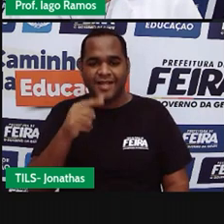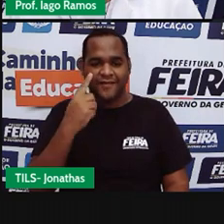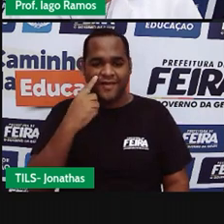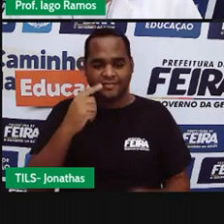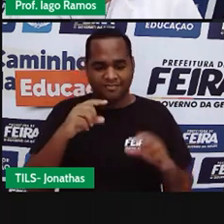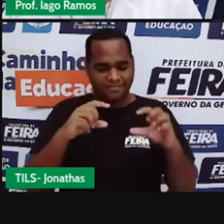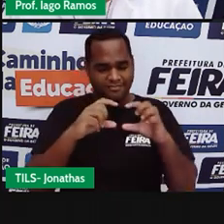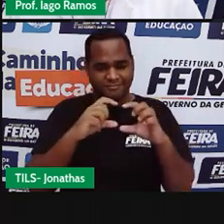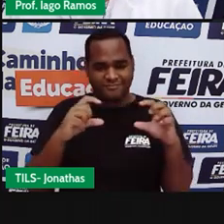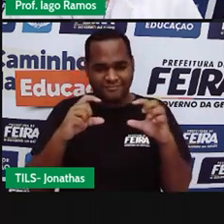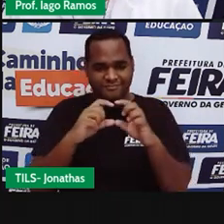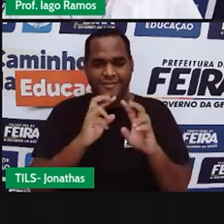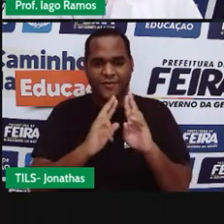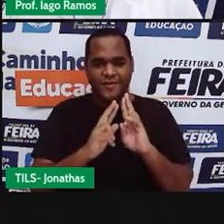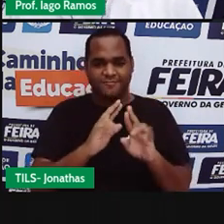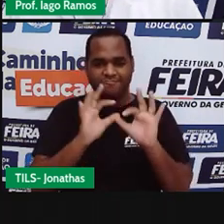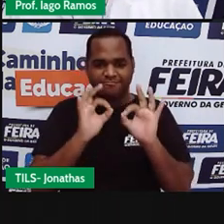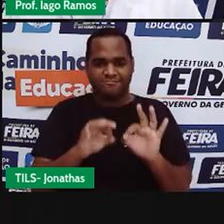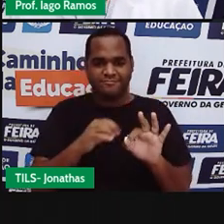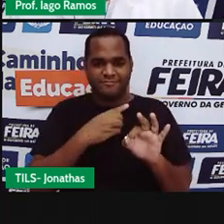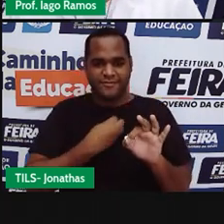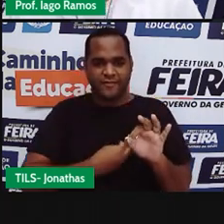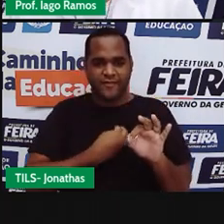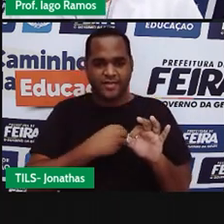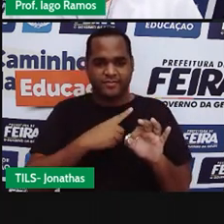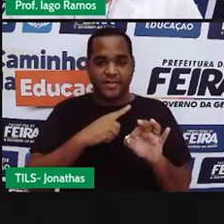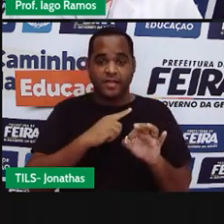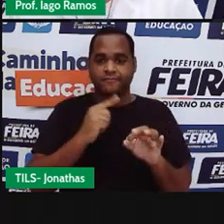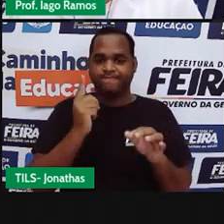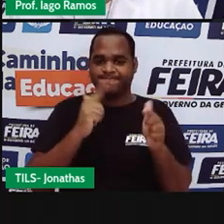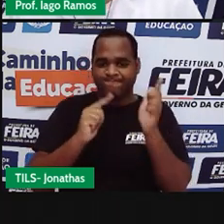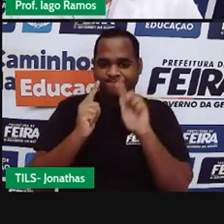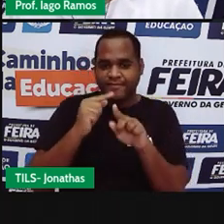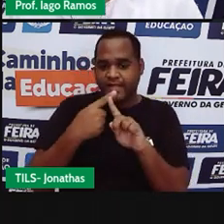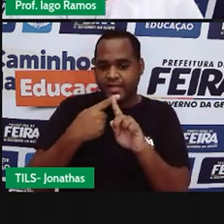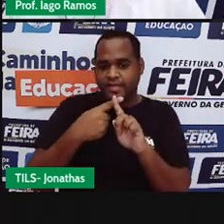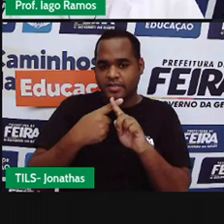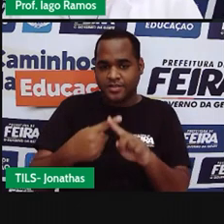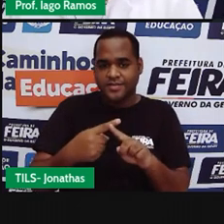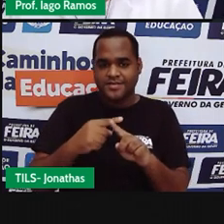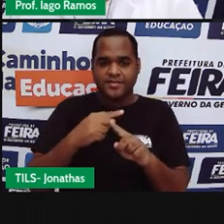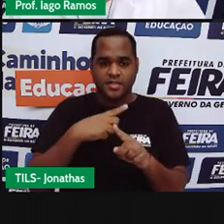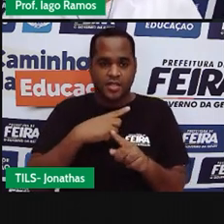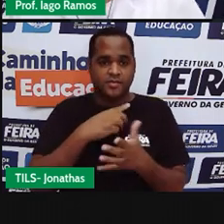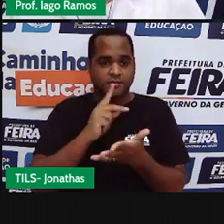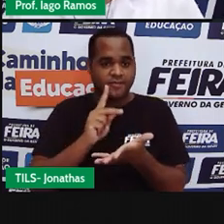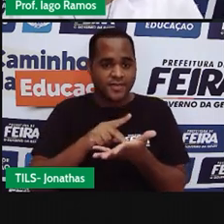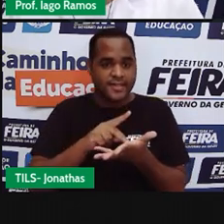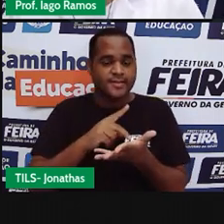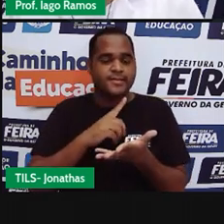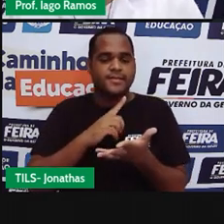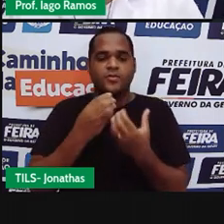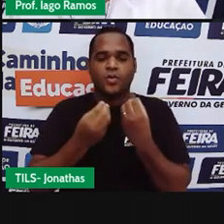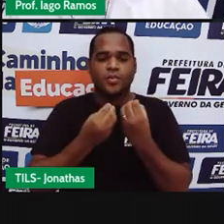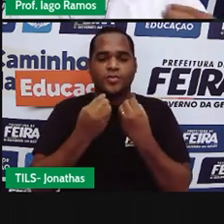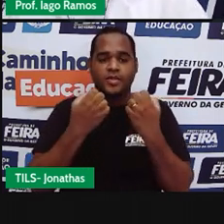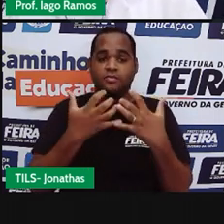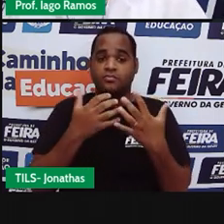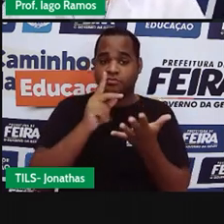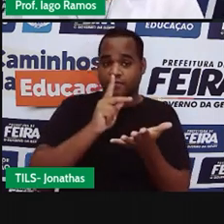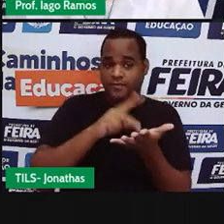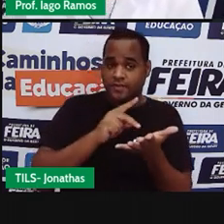ser resolvida. Resolvendo essa equação, a gente acha o valor desse x e esse x é o ângulo que tá faltando.